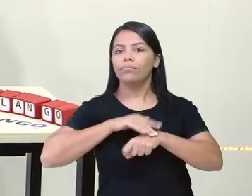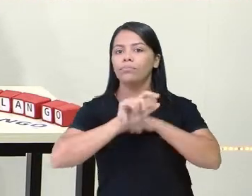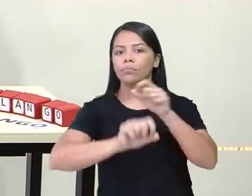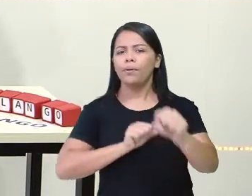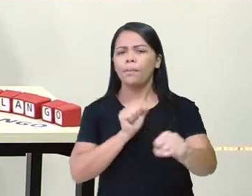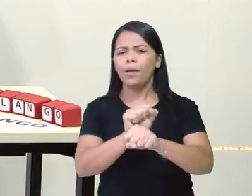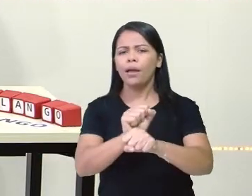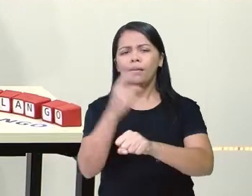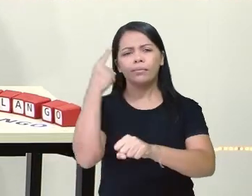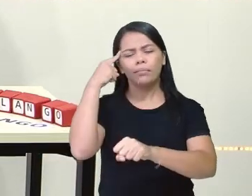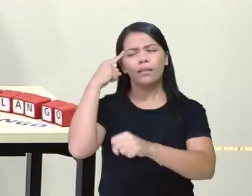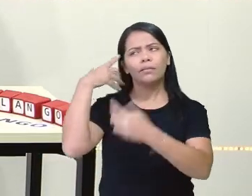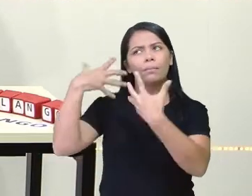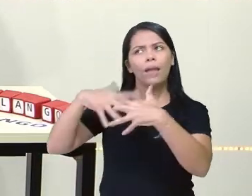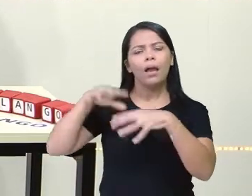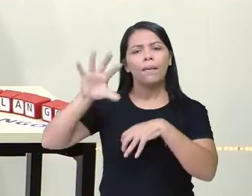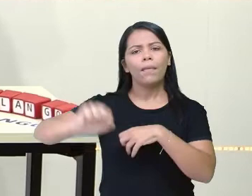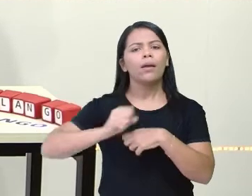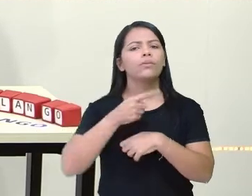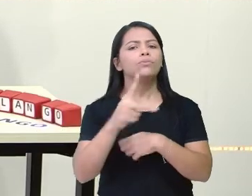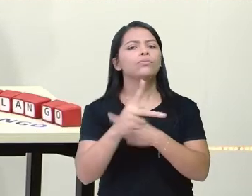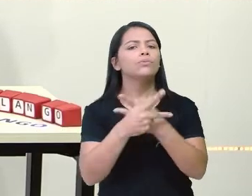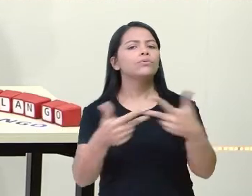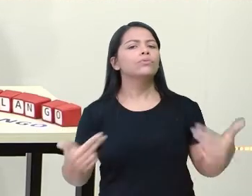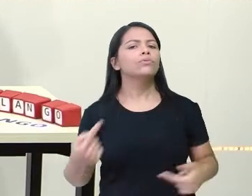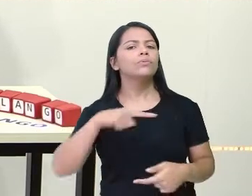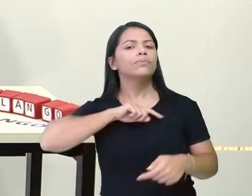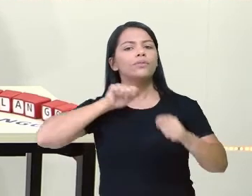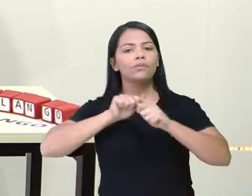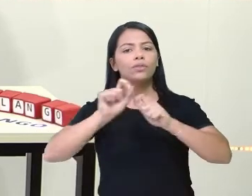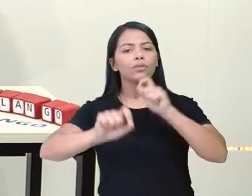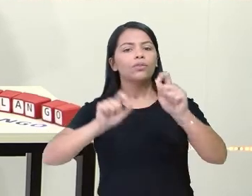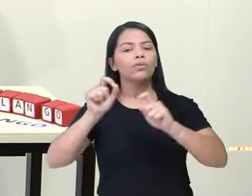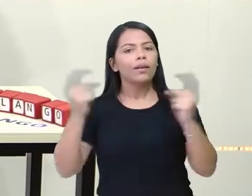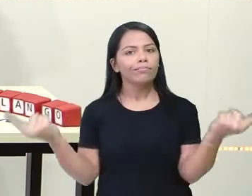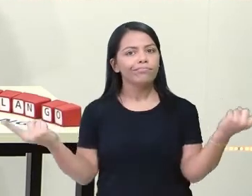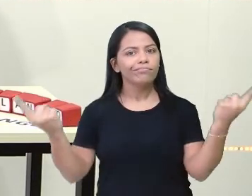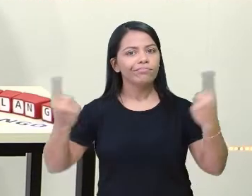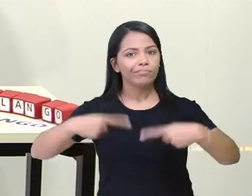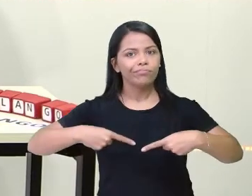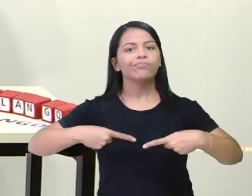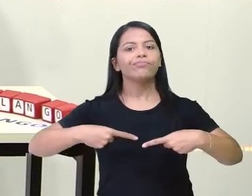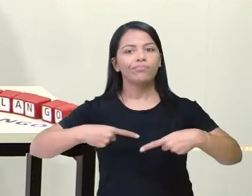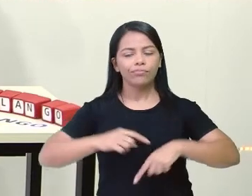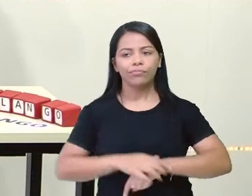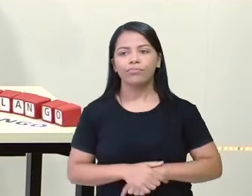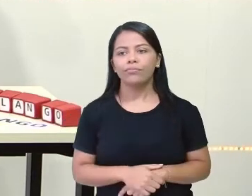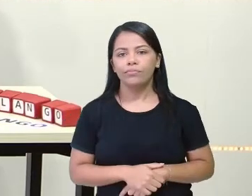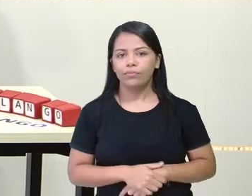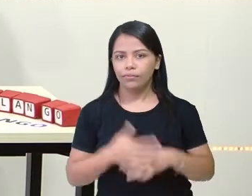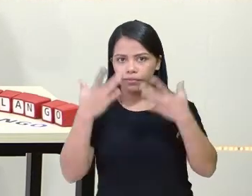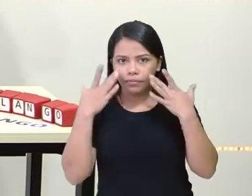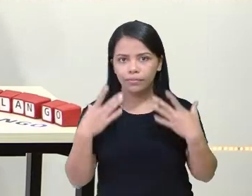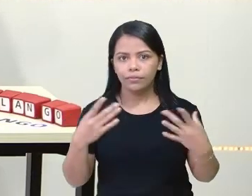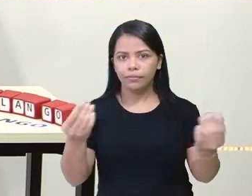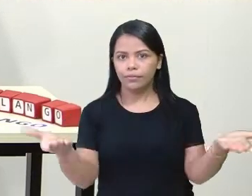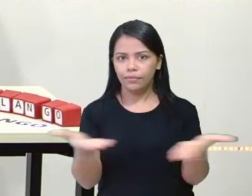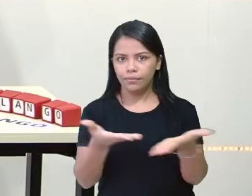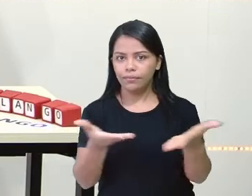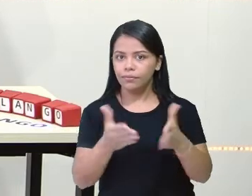pense, pegue o seu material para fazer o desafio. Fique bem atento aí.